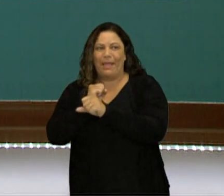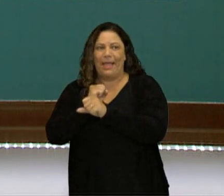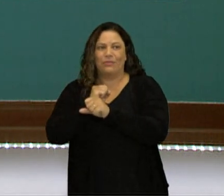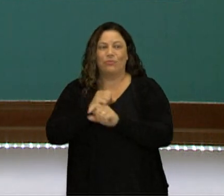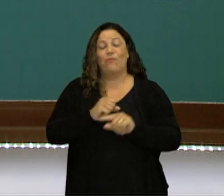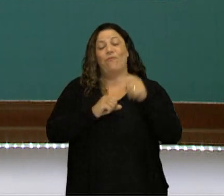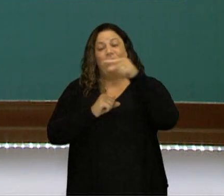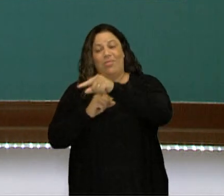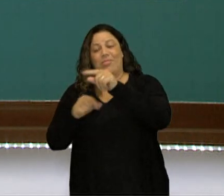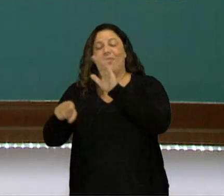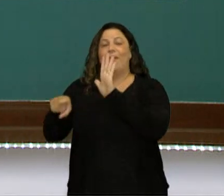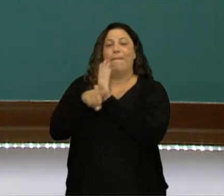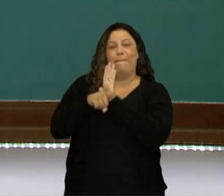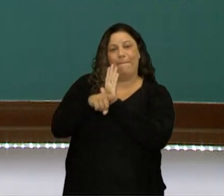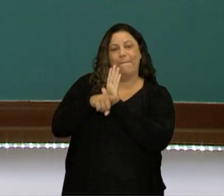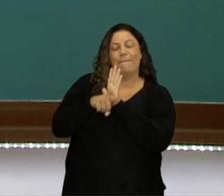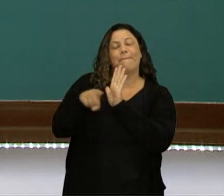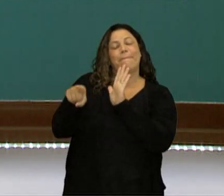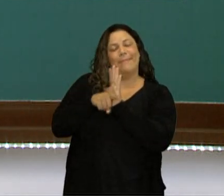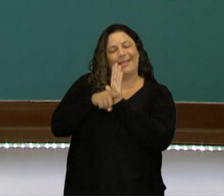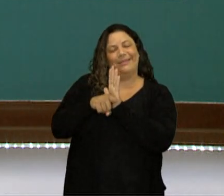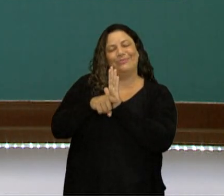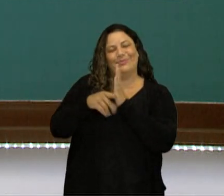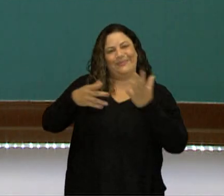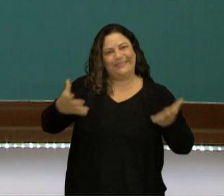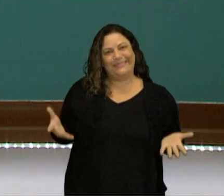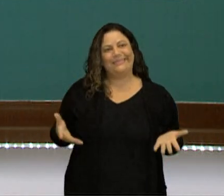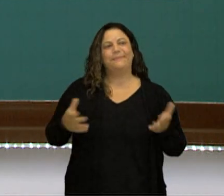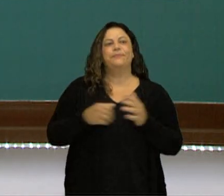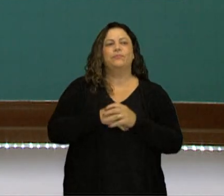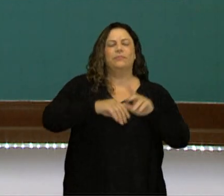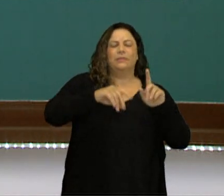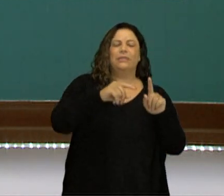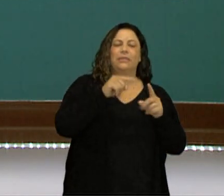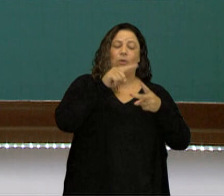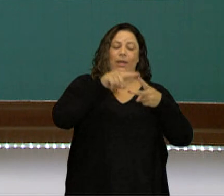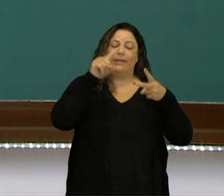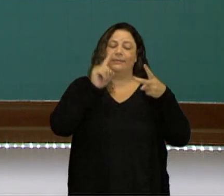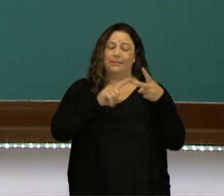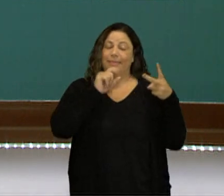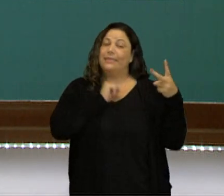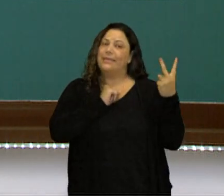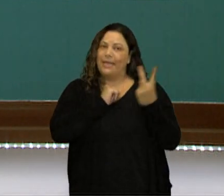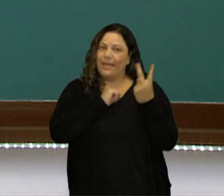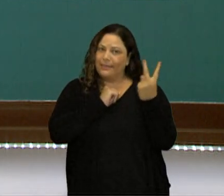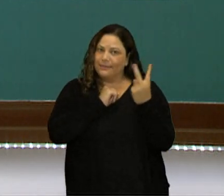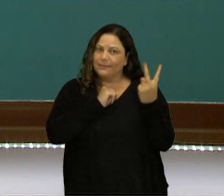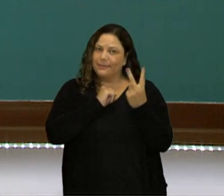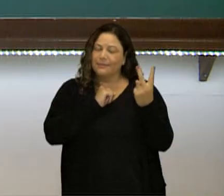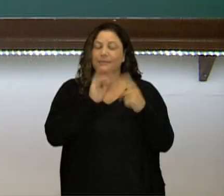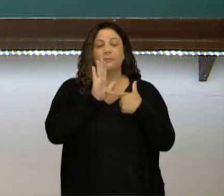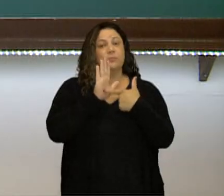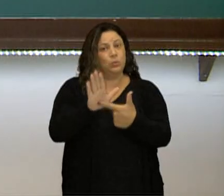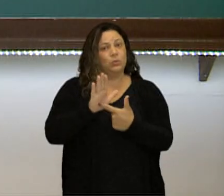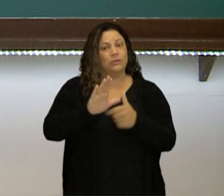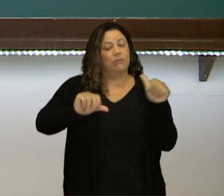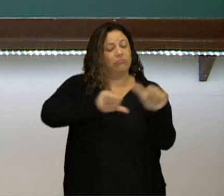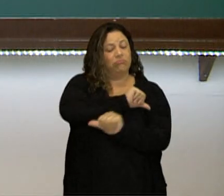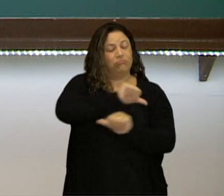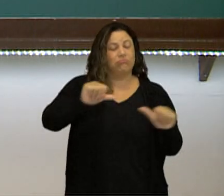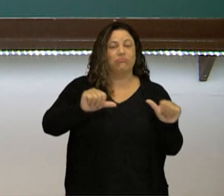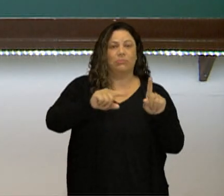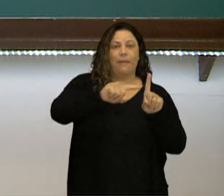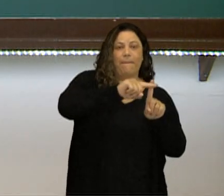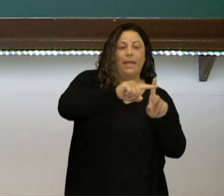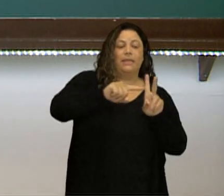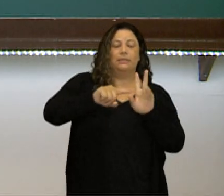apareciam assim, significava que está sendo subtraído. Então, esses dois símbolos aqui é que indicavam a operação de adição.